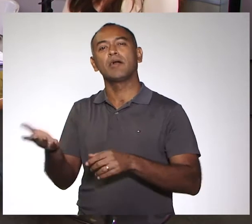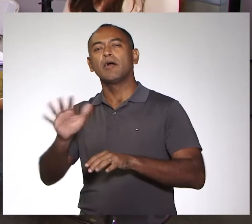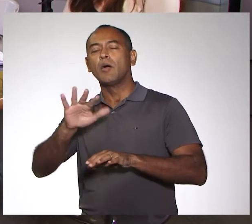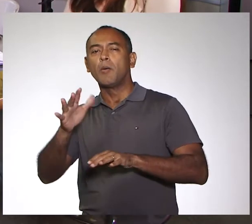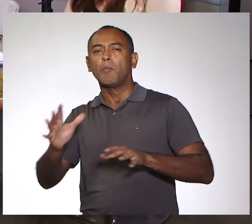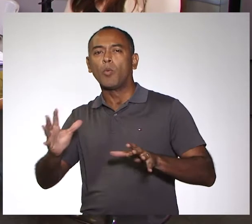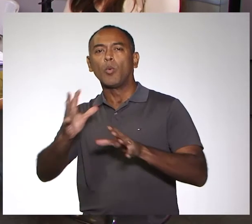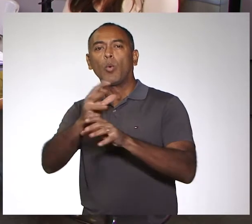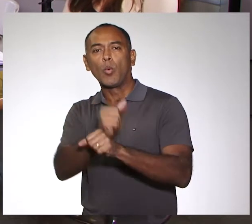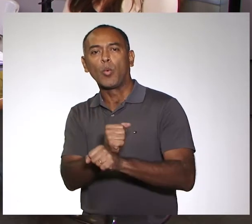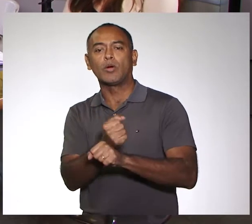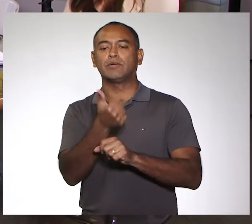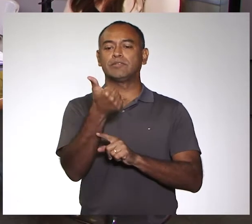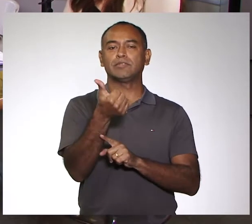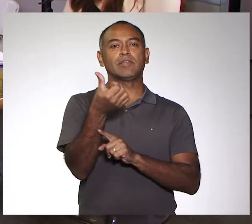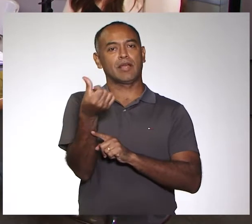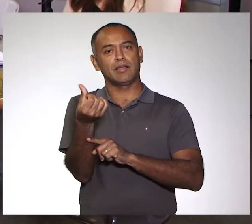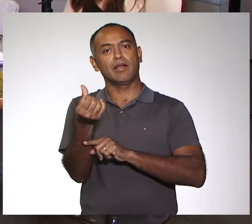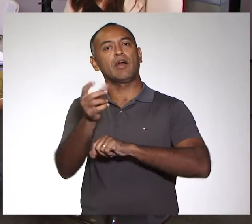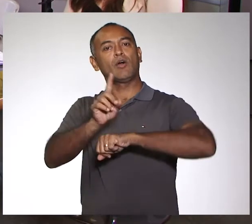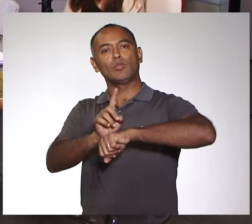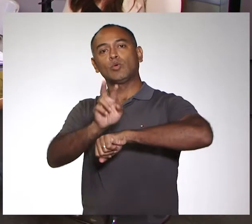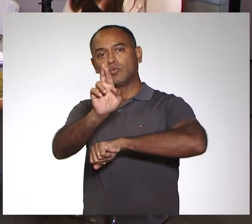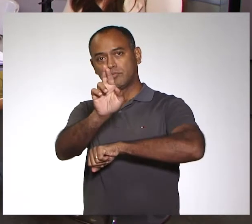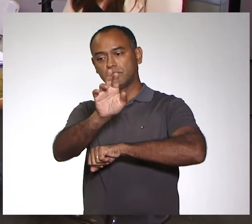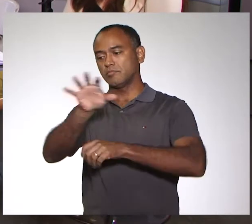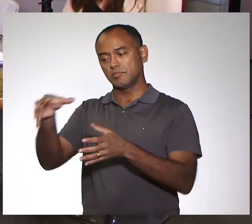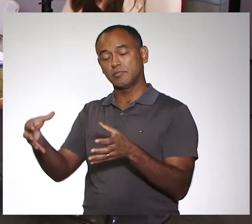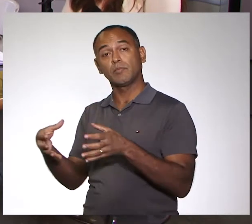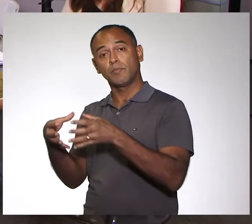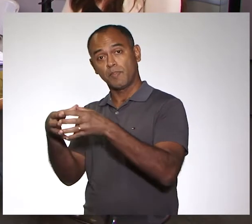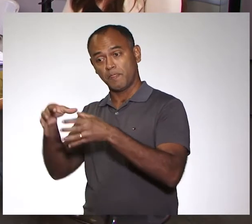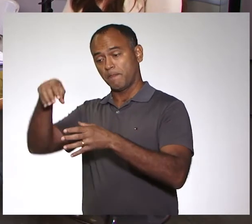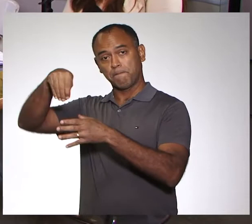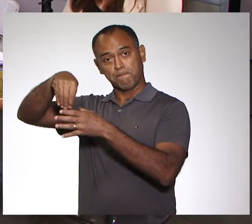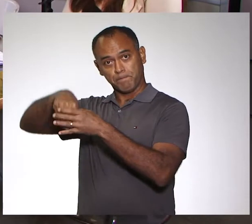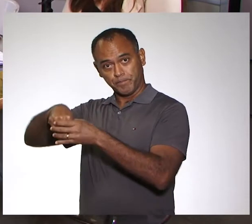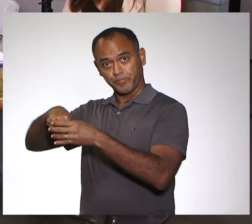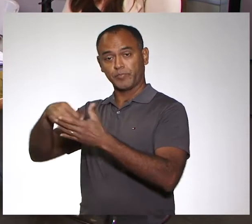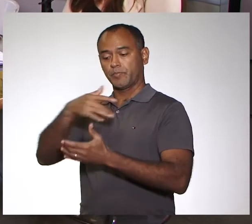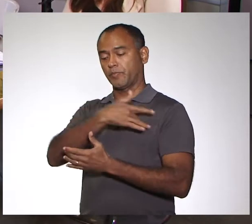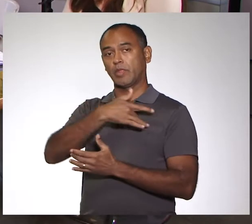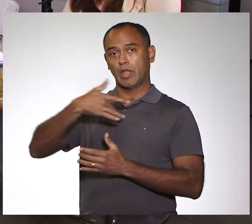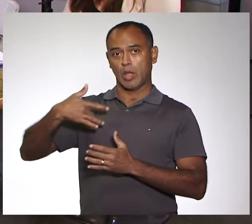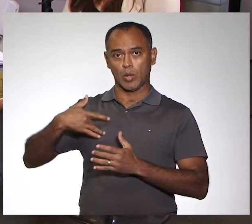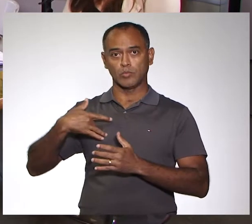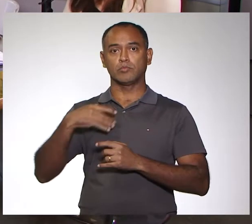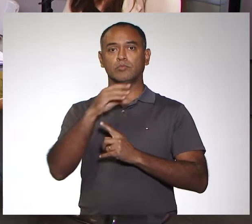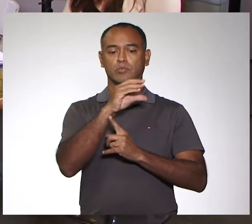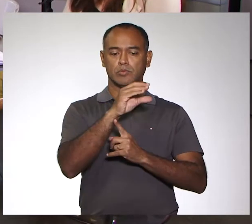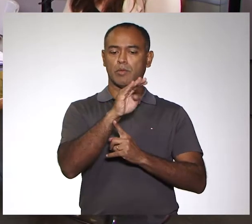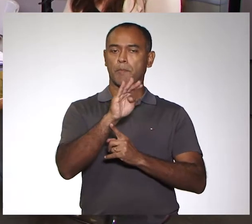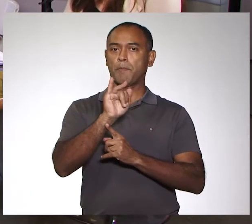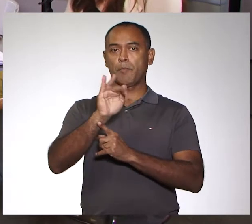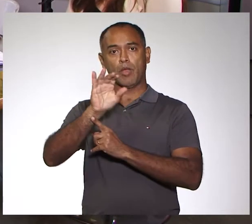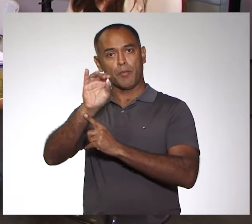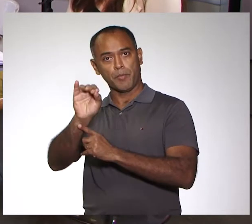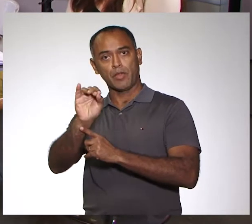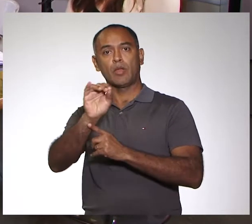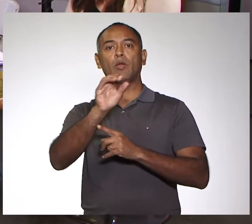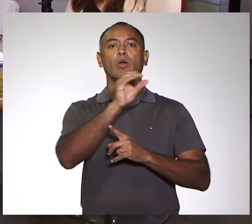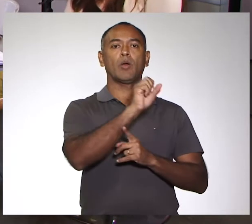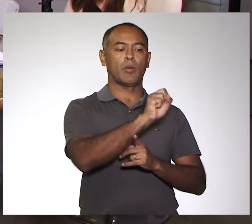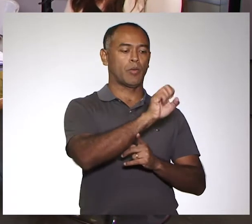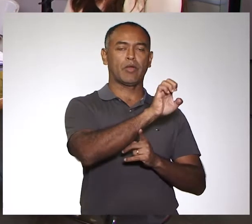no total, são 16 doutores, envolvendo o Centro de Ciências da Saúde, o CBIU e o CEDUC. E a